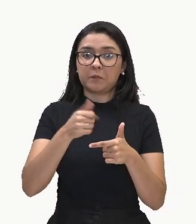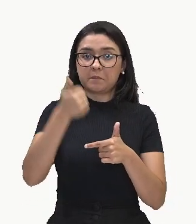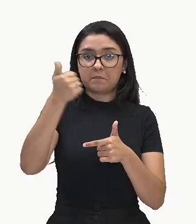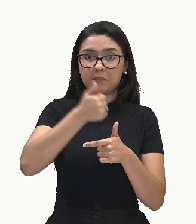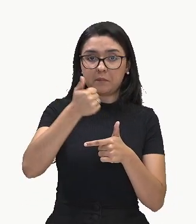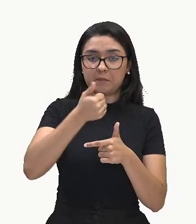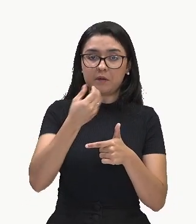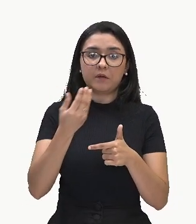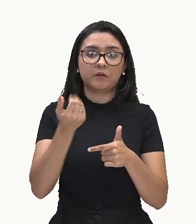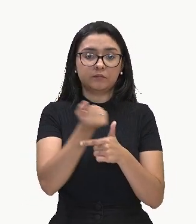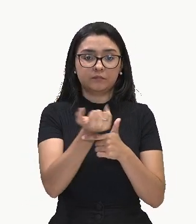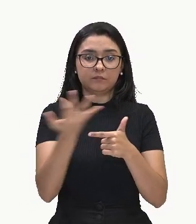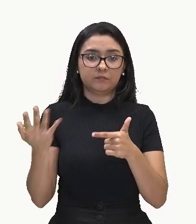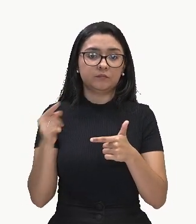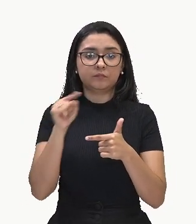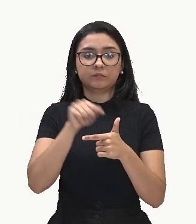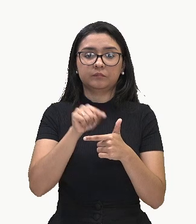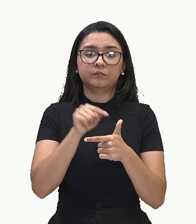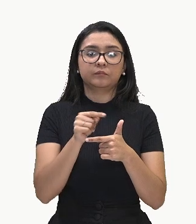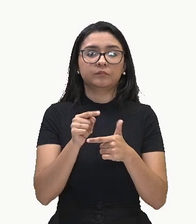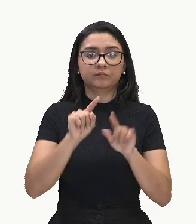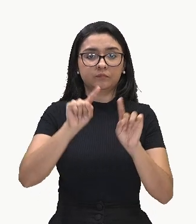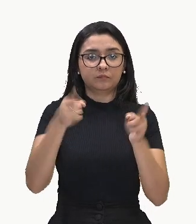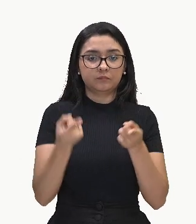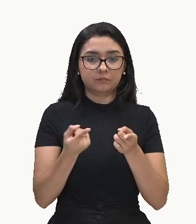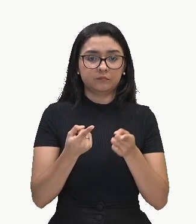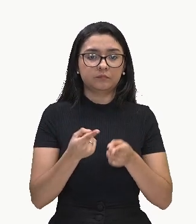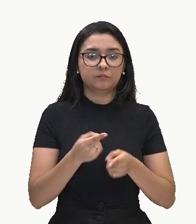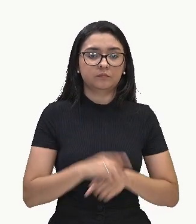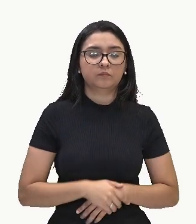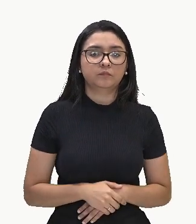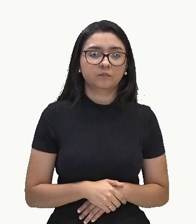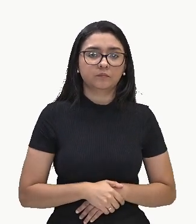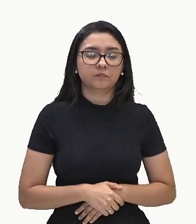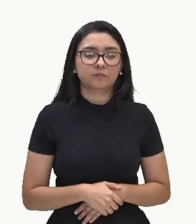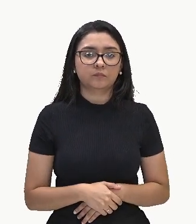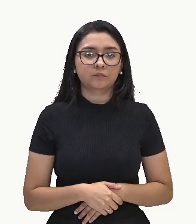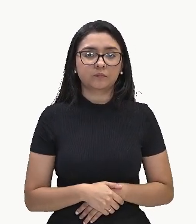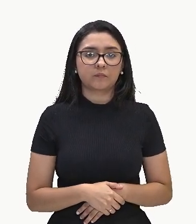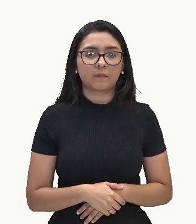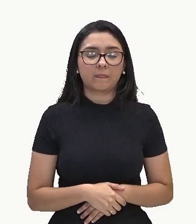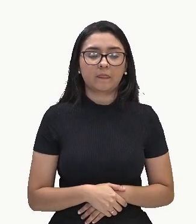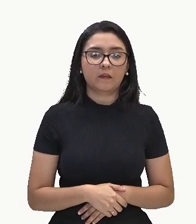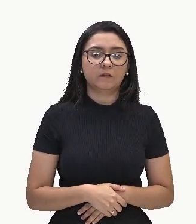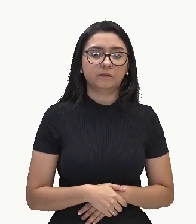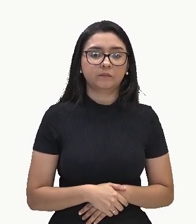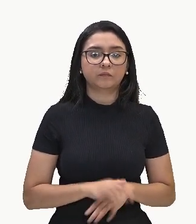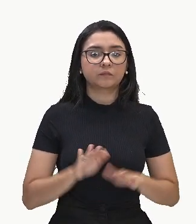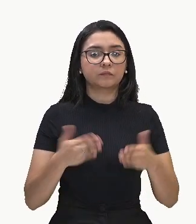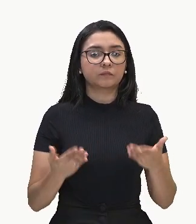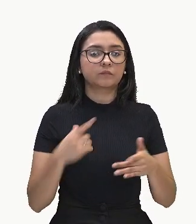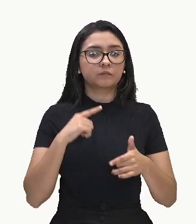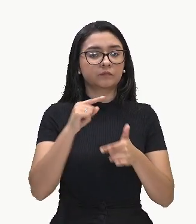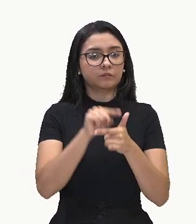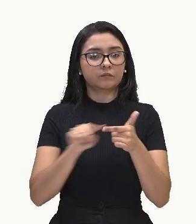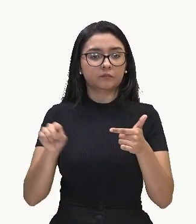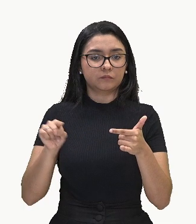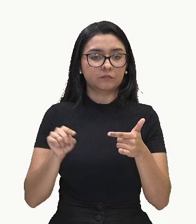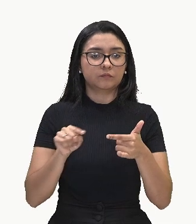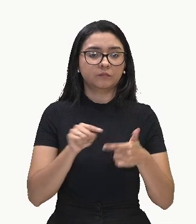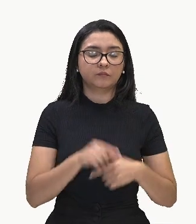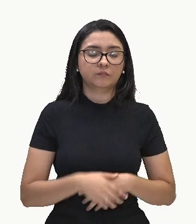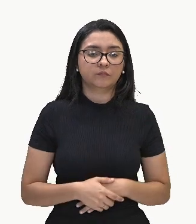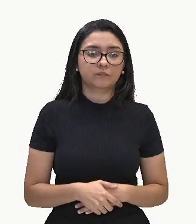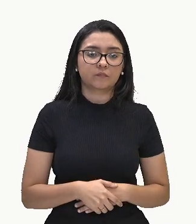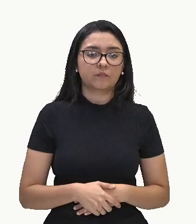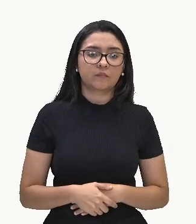Divisor, meu polinômio menor, tá? Então, vamos dividir, ó, o primeiro termo do dividendo.